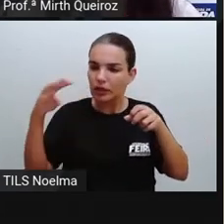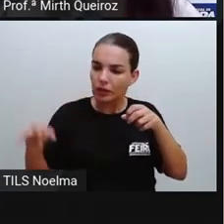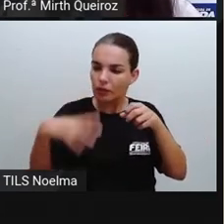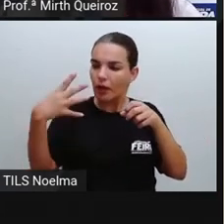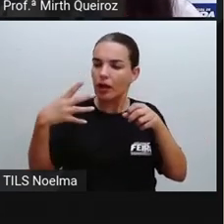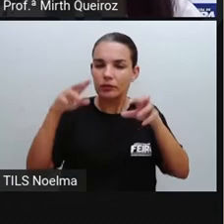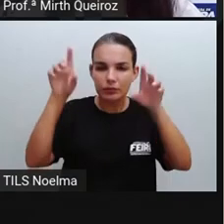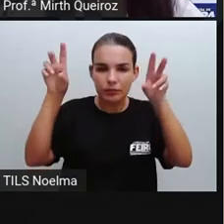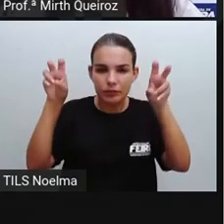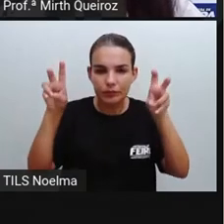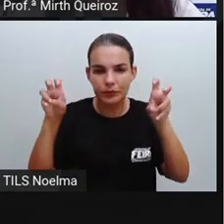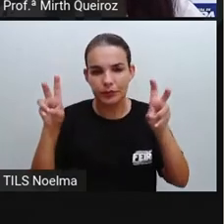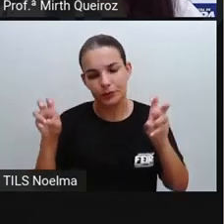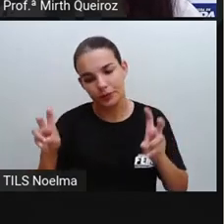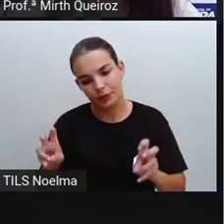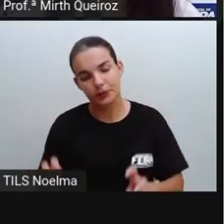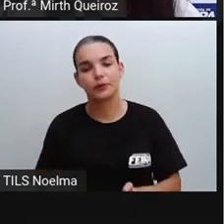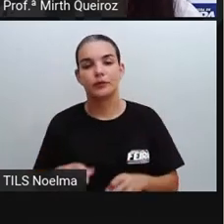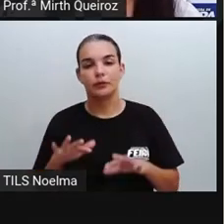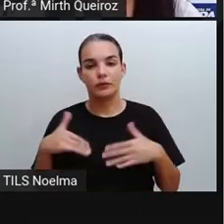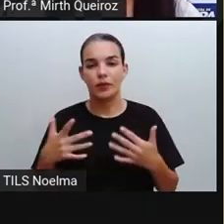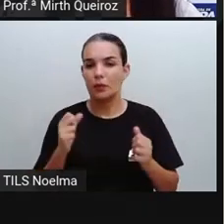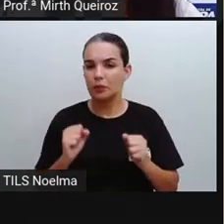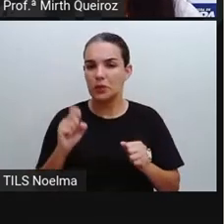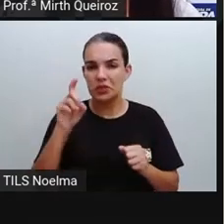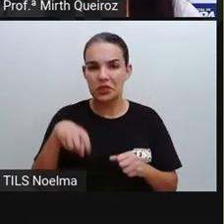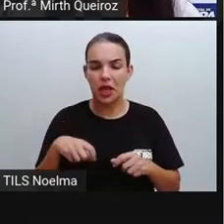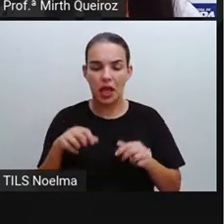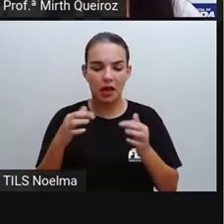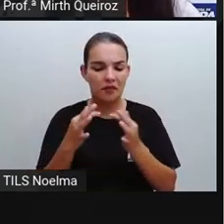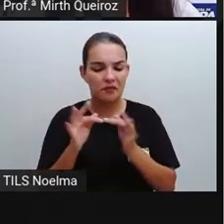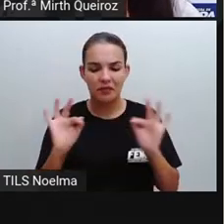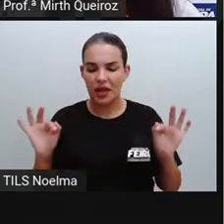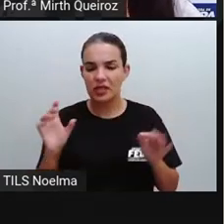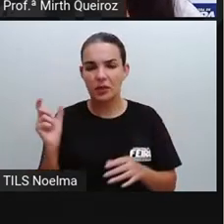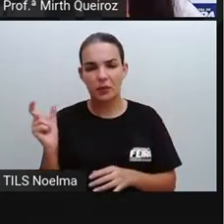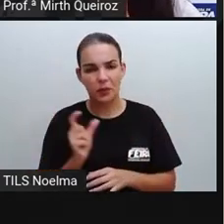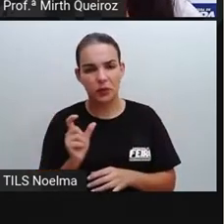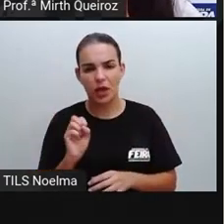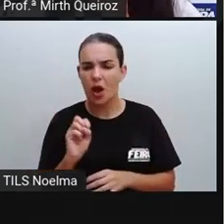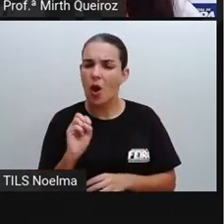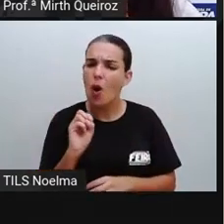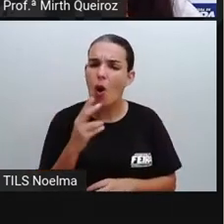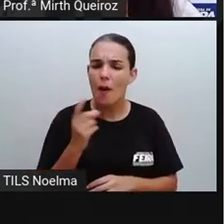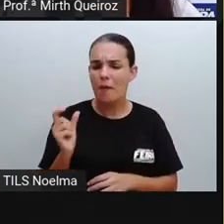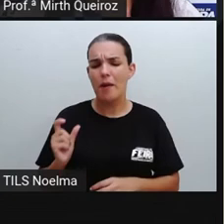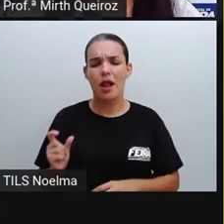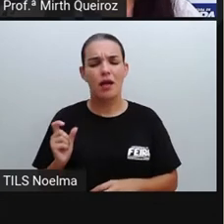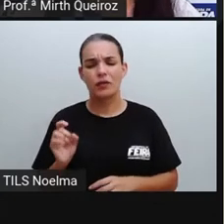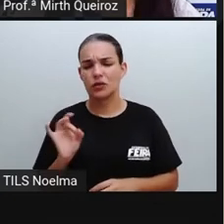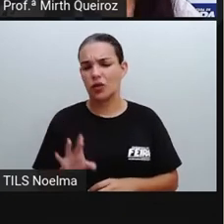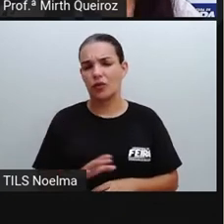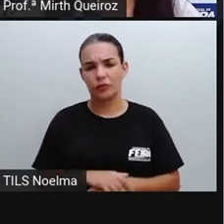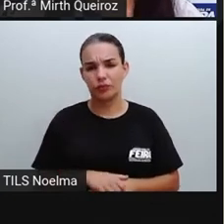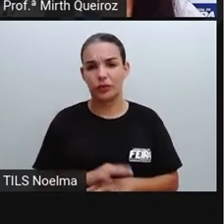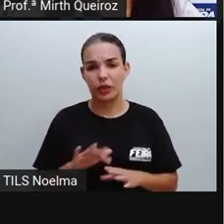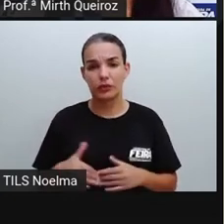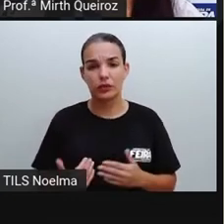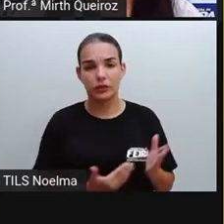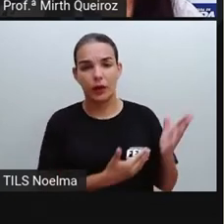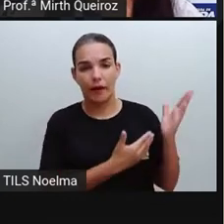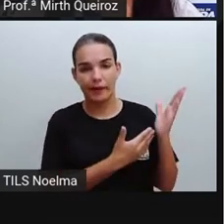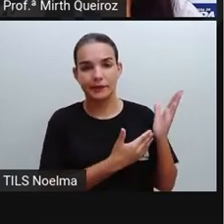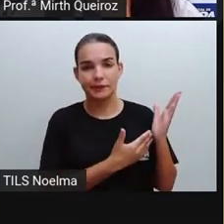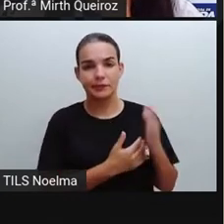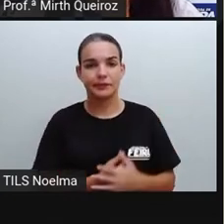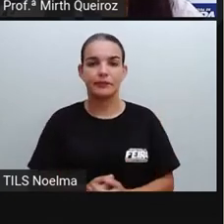curtos, né? Pode ser uma frase bem curta, ou então palavras. O fluxograma, ele é produzido dessa